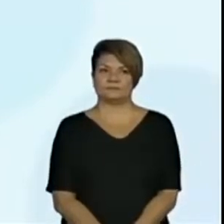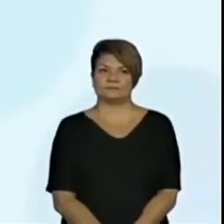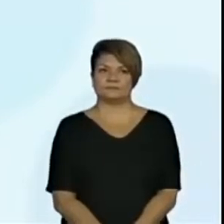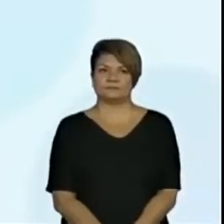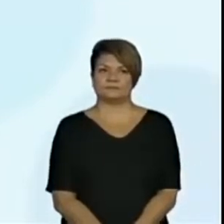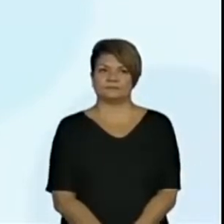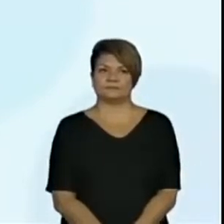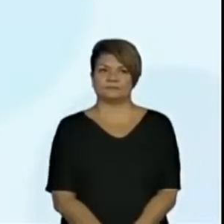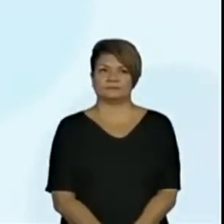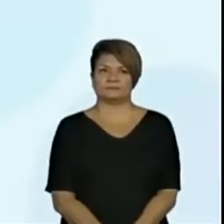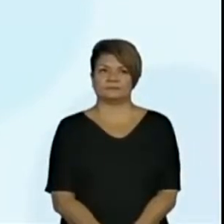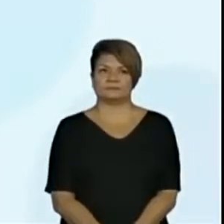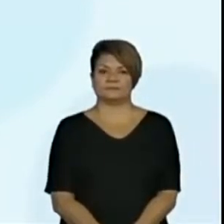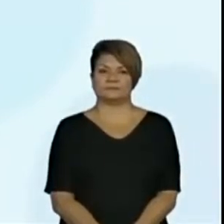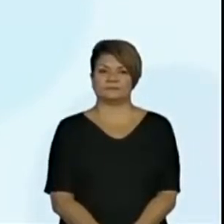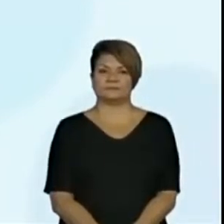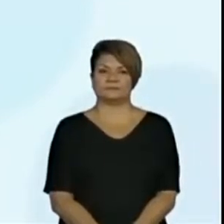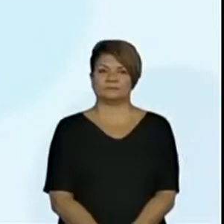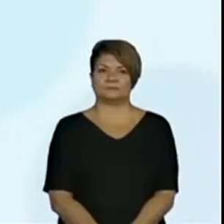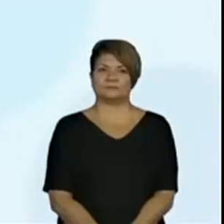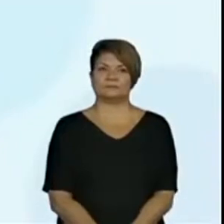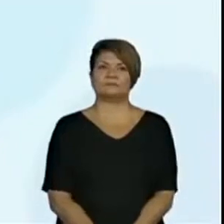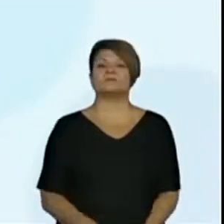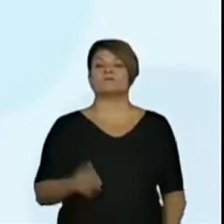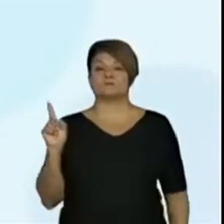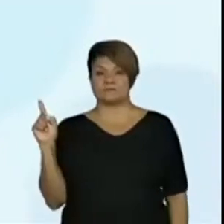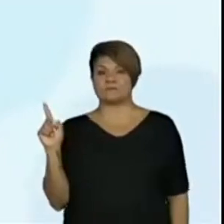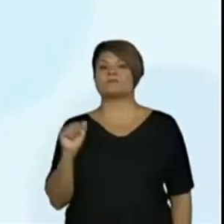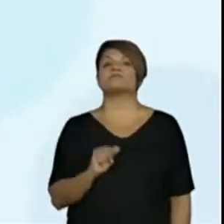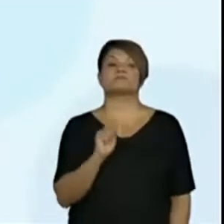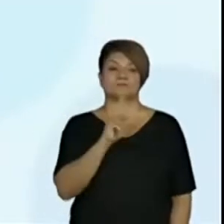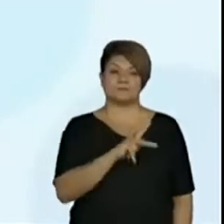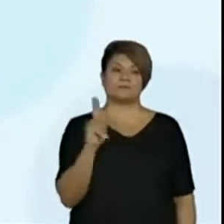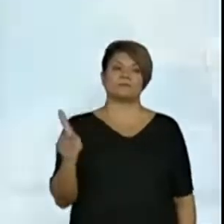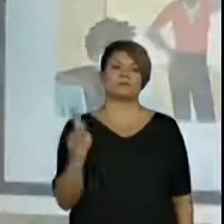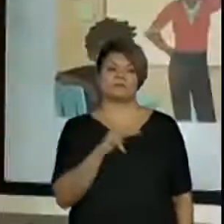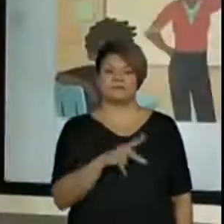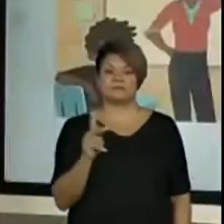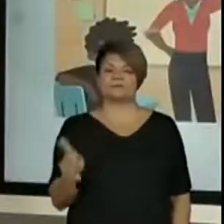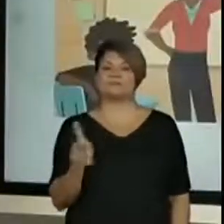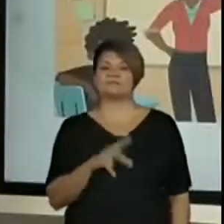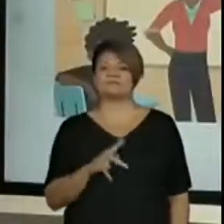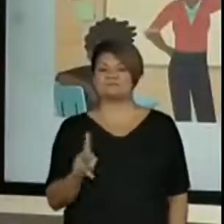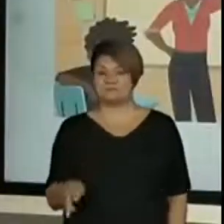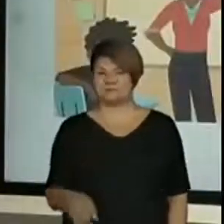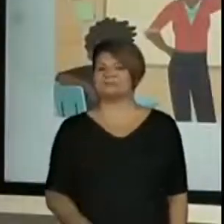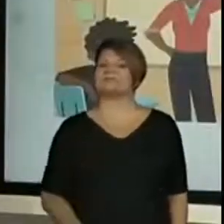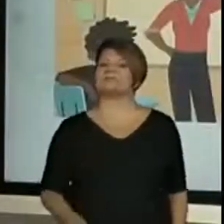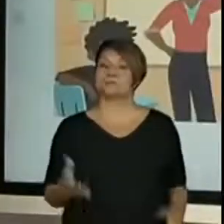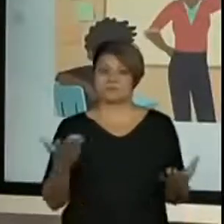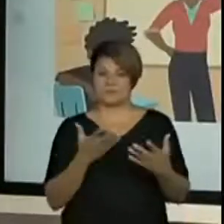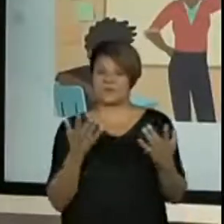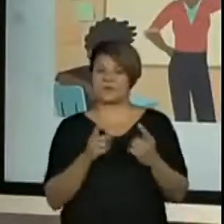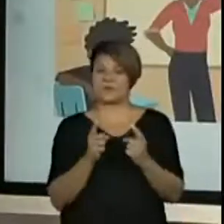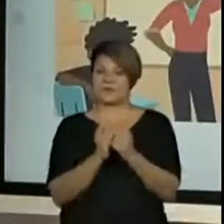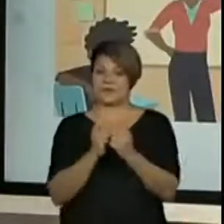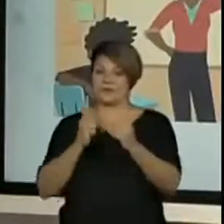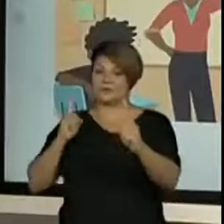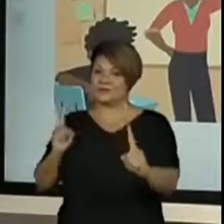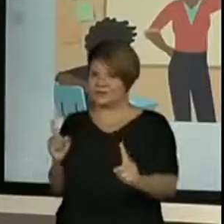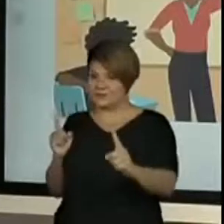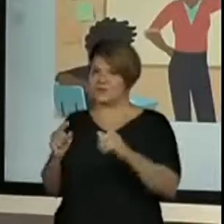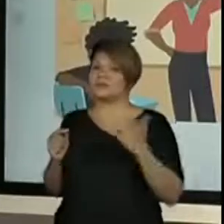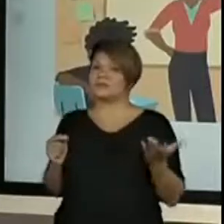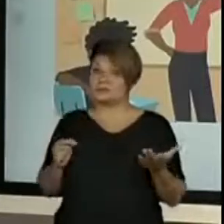Essa função é do professor, que é a que a gente tem mais contato, né? E agora sim, à distância, é a que vocês